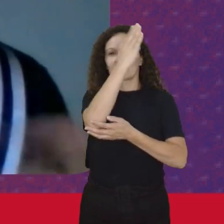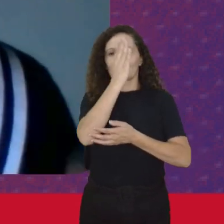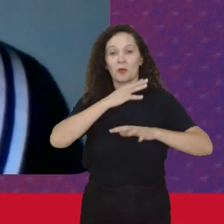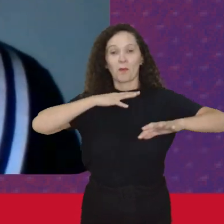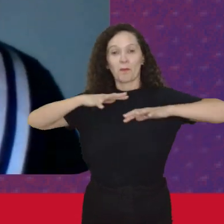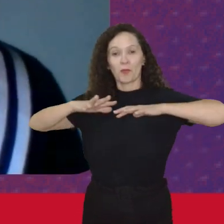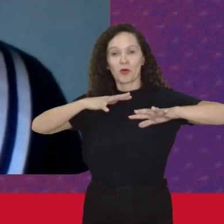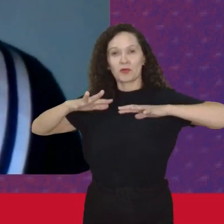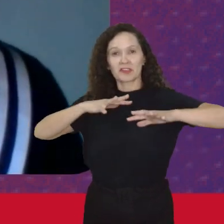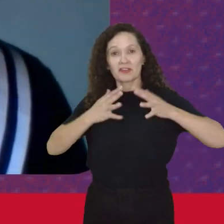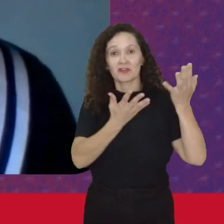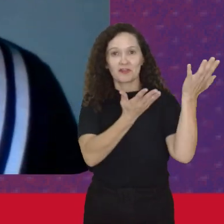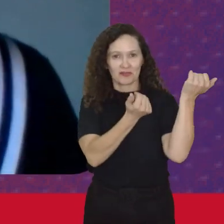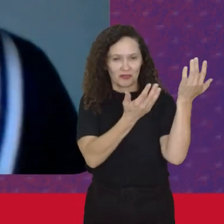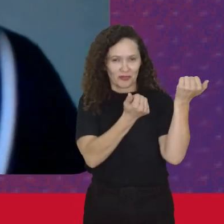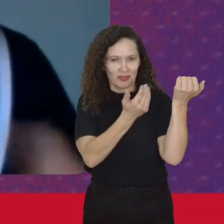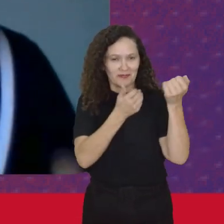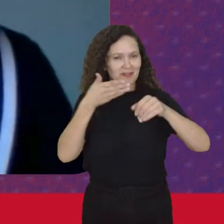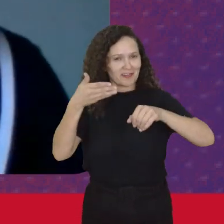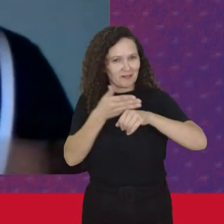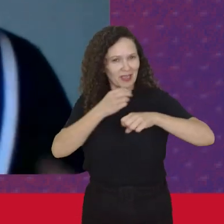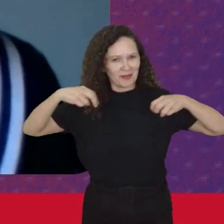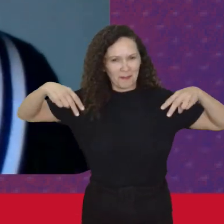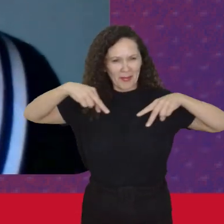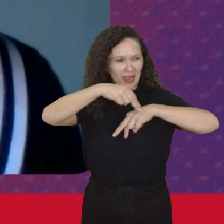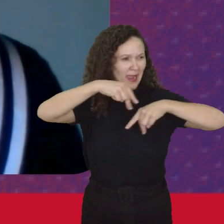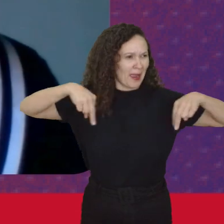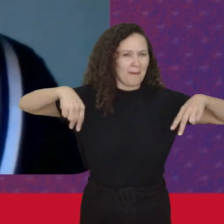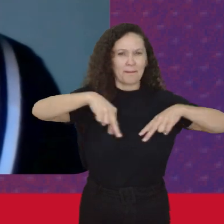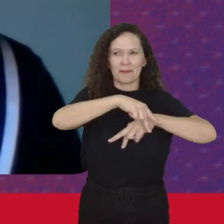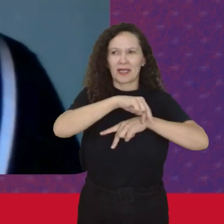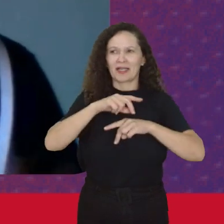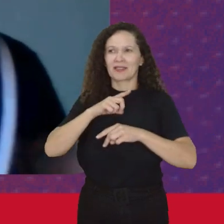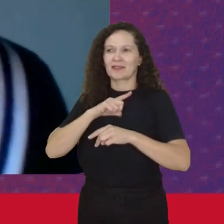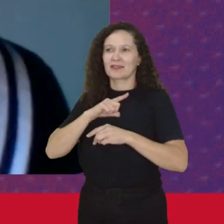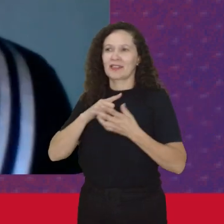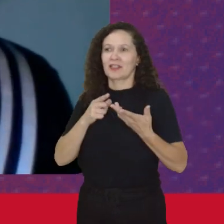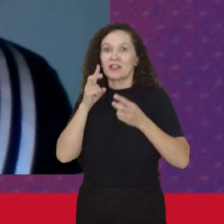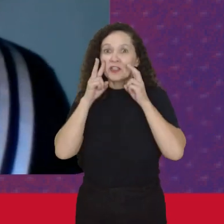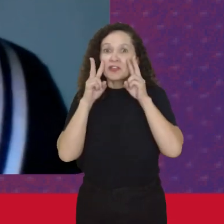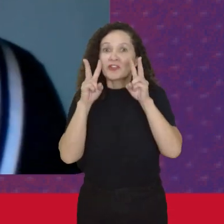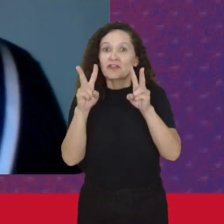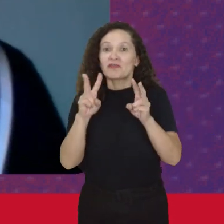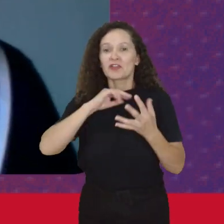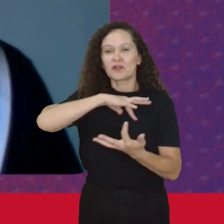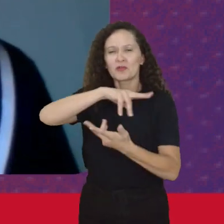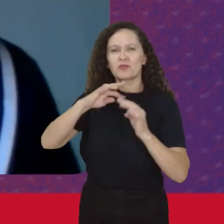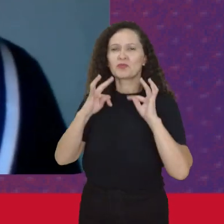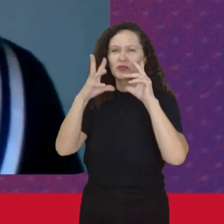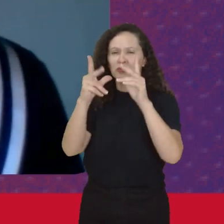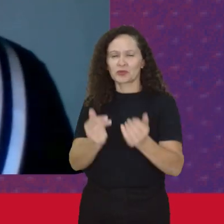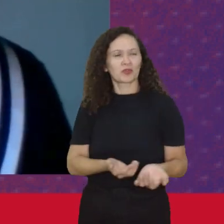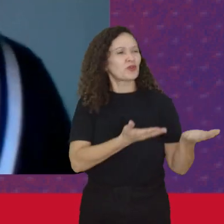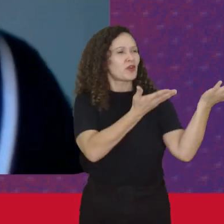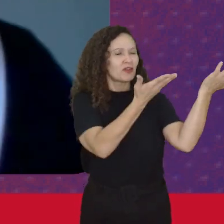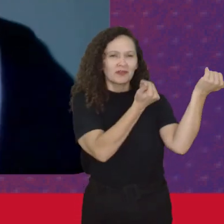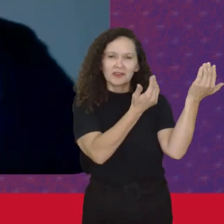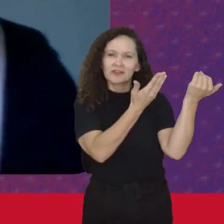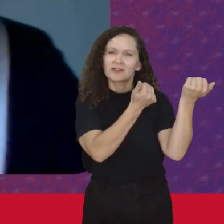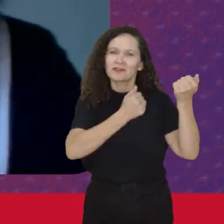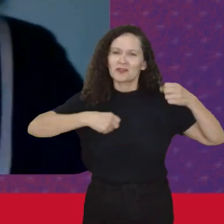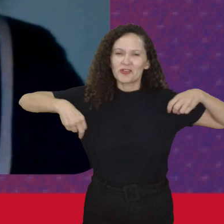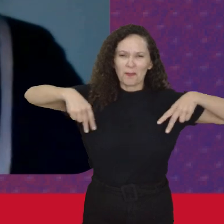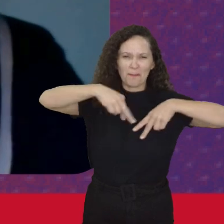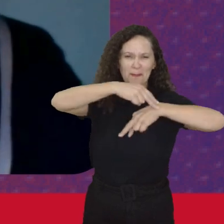Mobilizações Mais com jovens E depois Quando foi em 2010 A gente via No mundo inteiro A juventude E